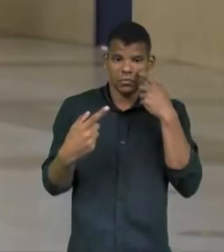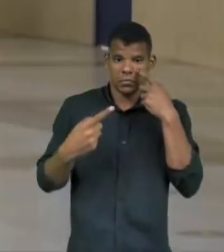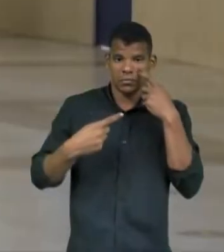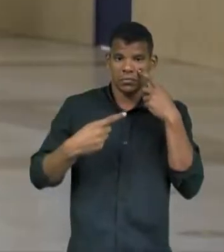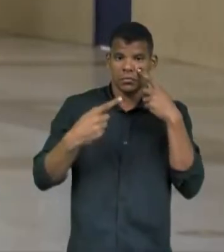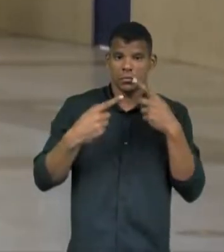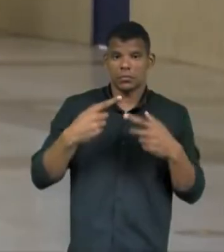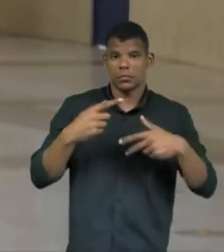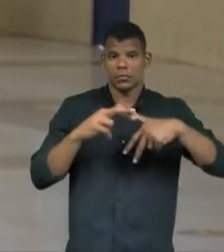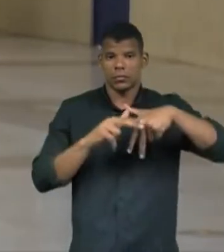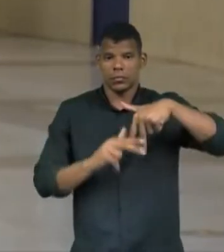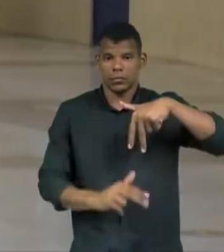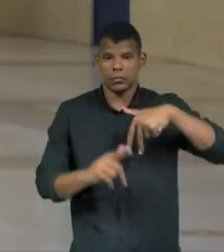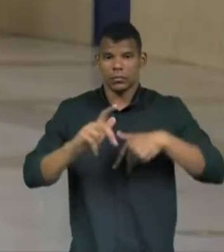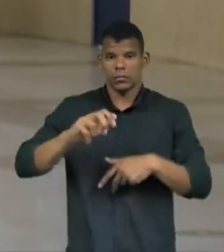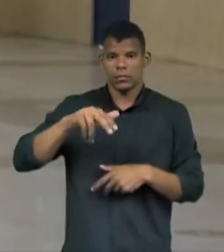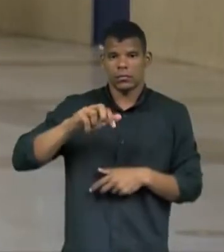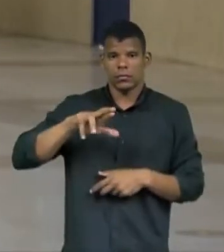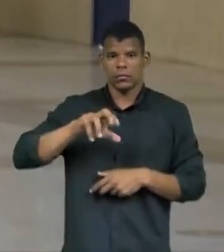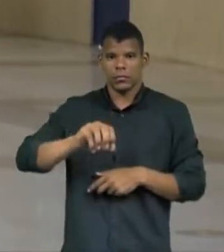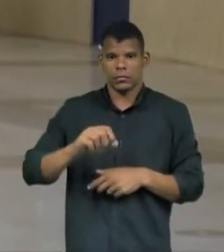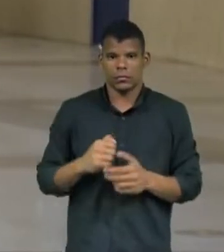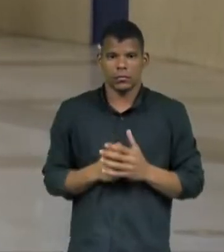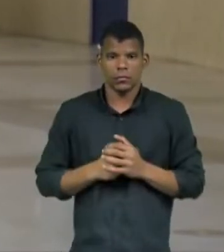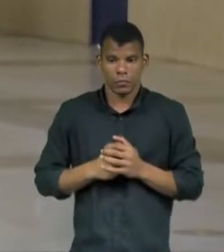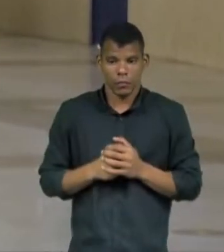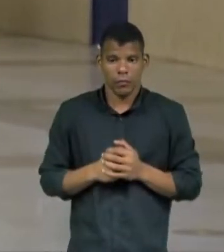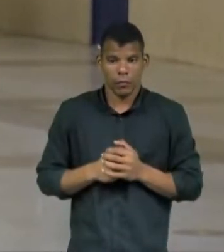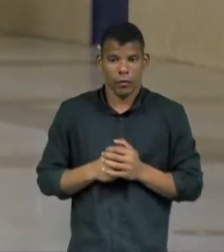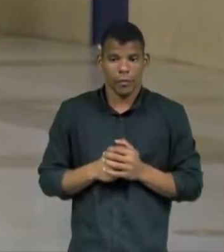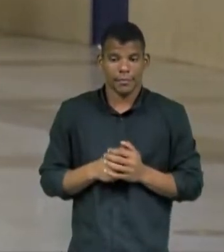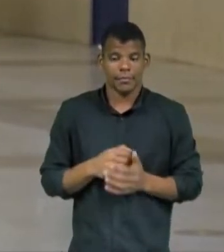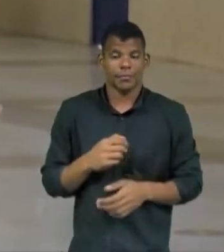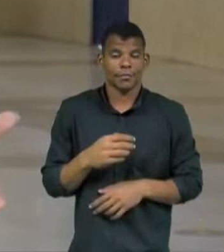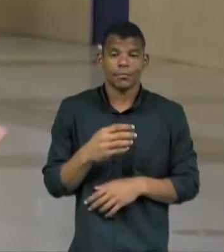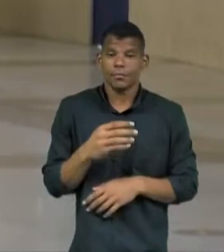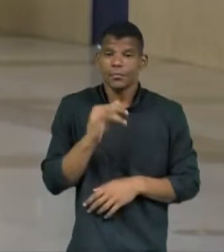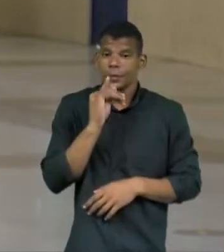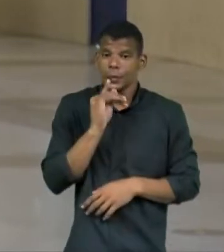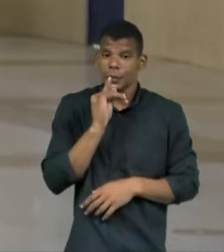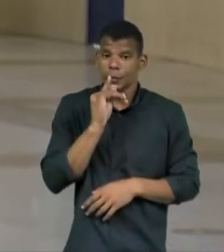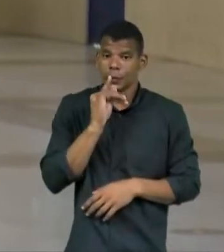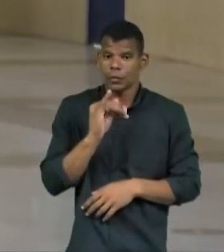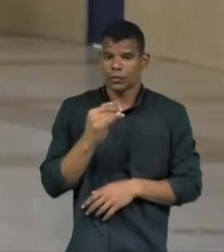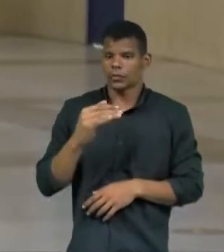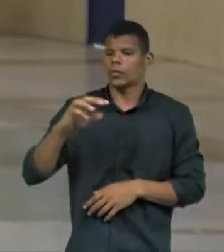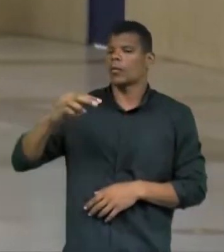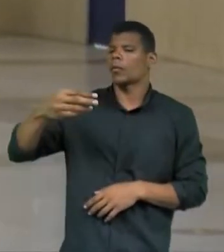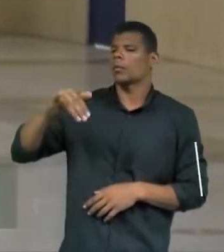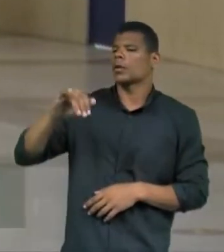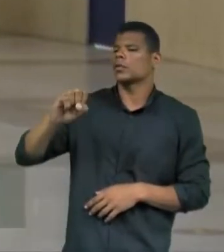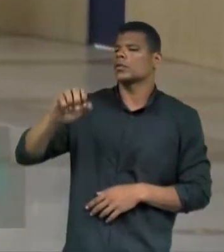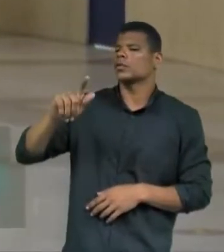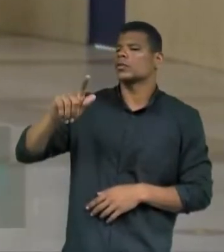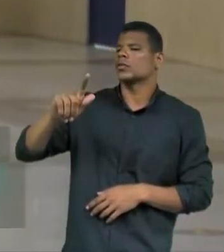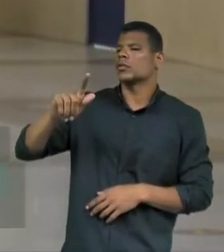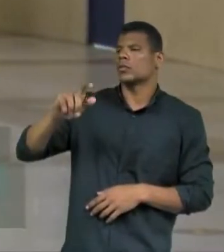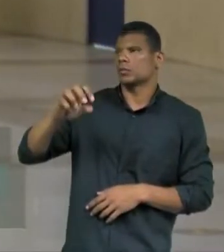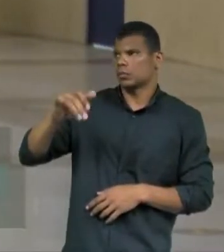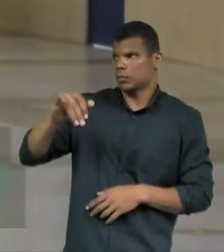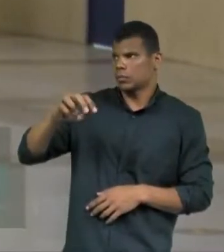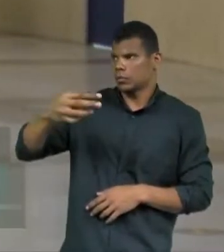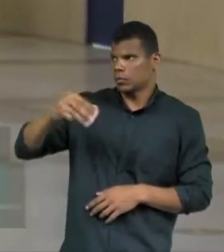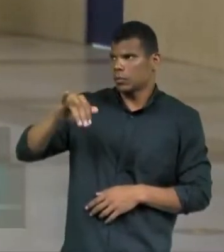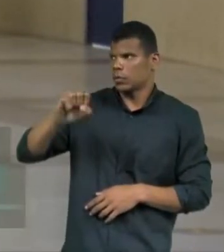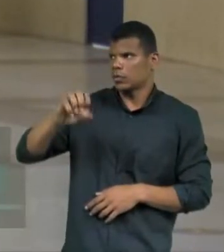Segundo o levantamento, discurso misógino, que é o sentimento de aversão patológico pelo feminino, é o principal tipo de